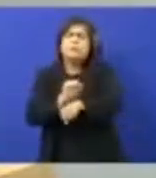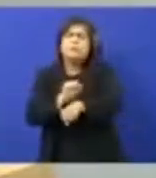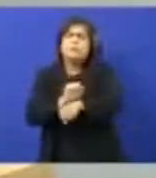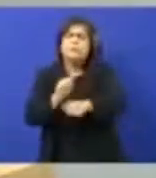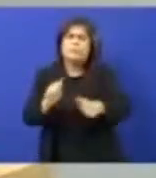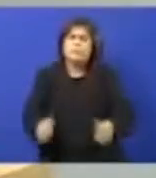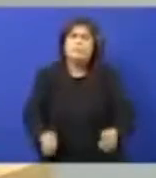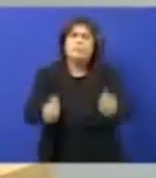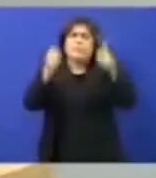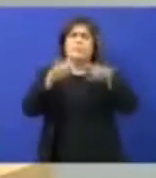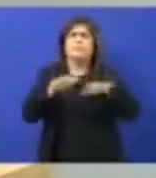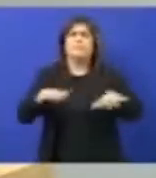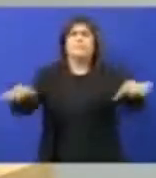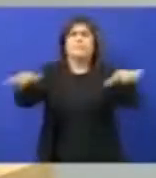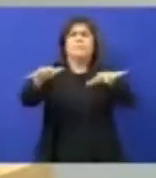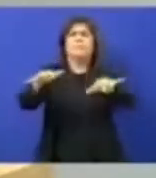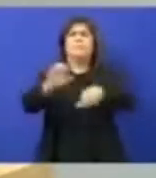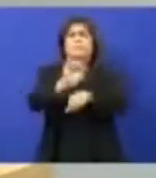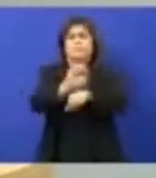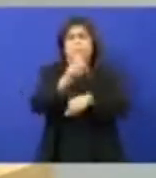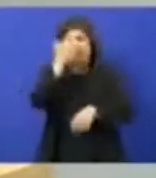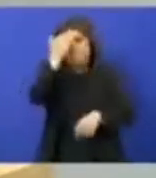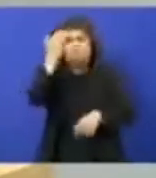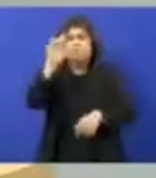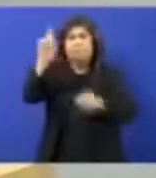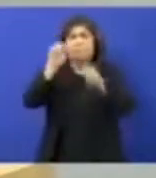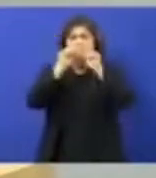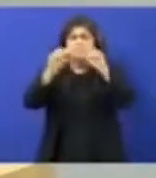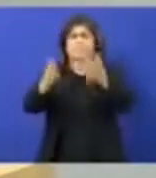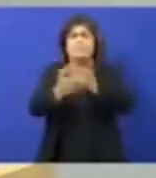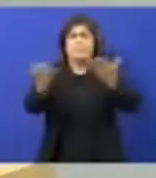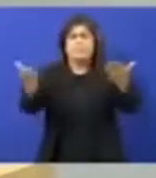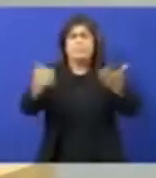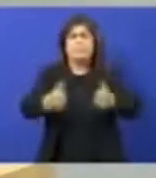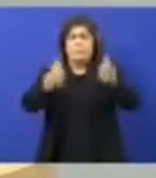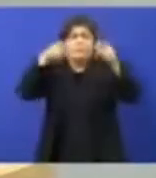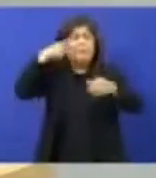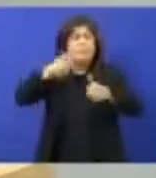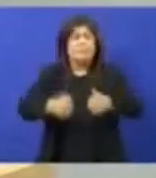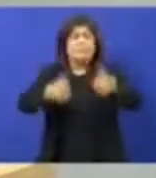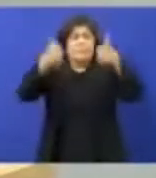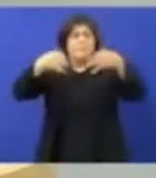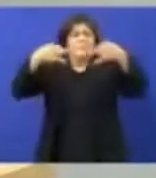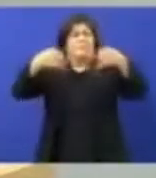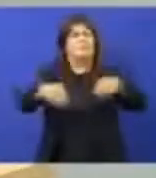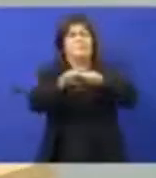melhorias para o nosso estado. Muito obrigado, que Deus abençoe, que nós possamos ter uma Paraíba cada vez mais justa e igualitária. Obrigado.